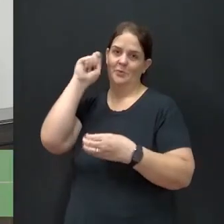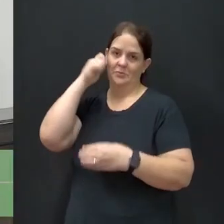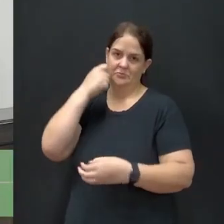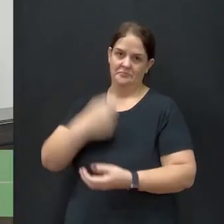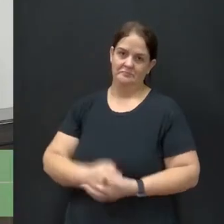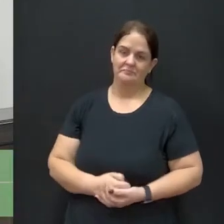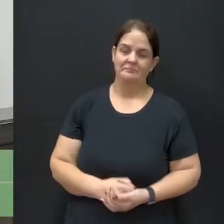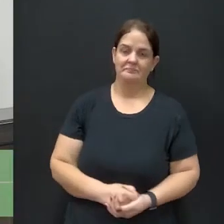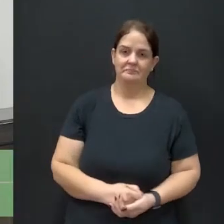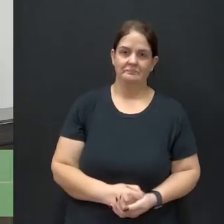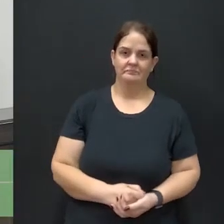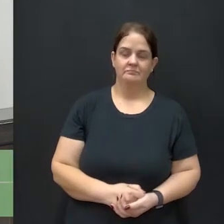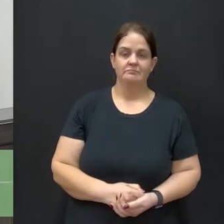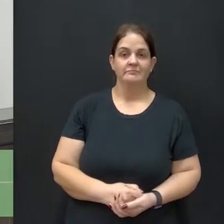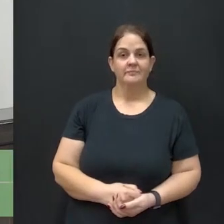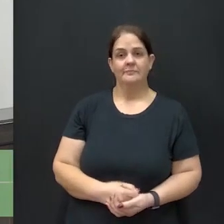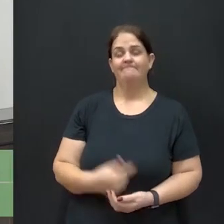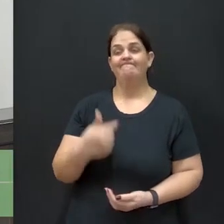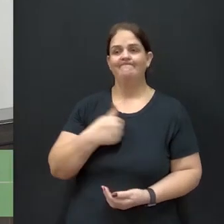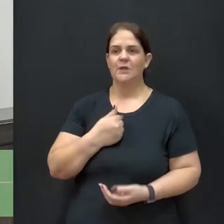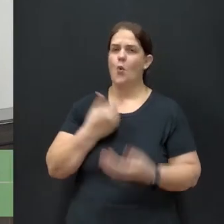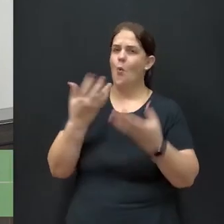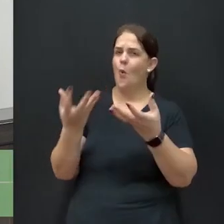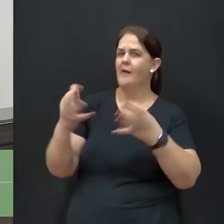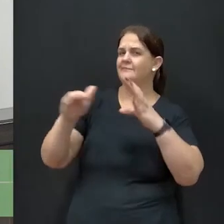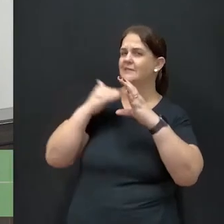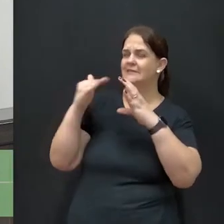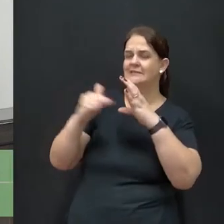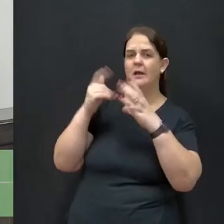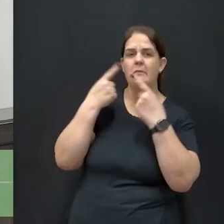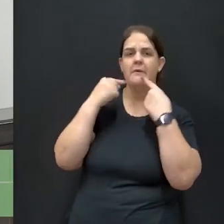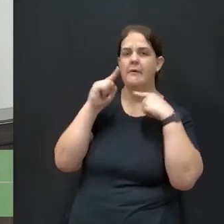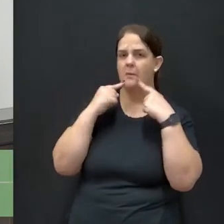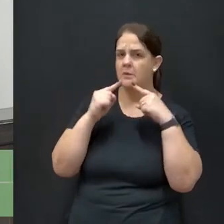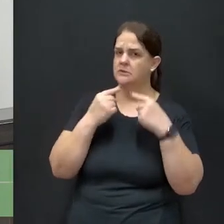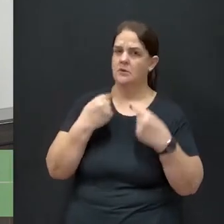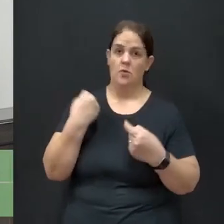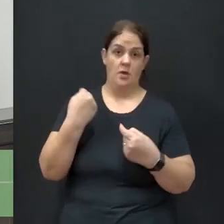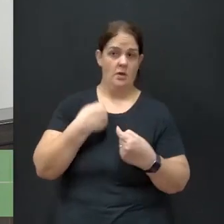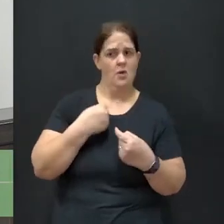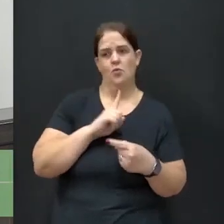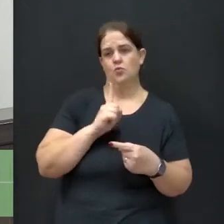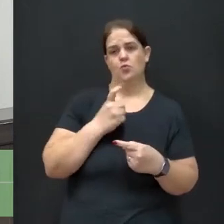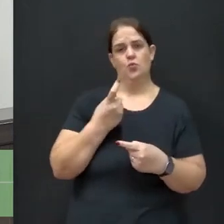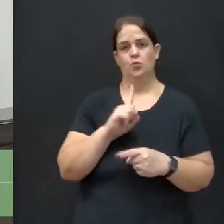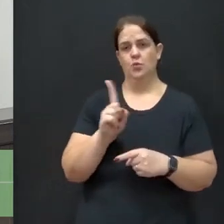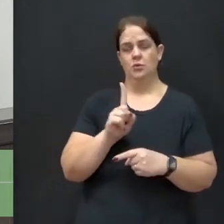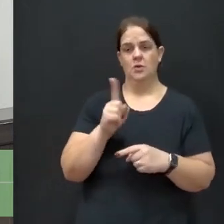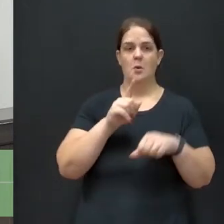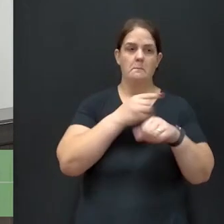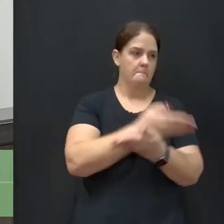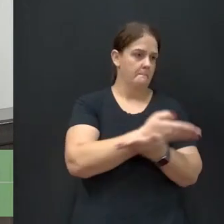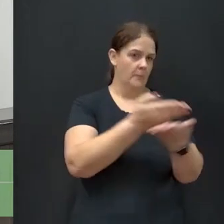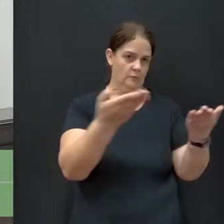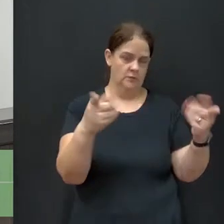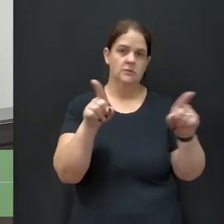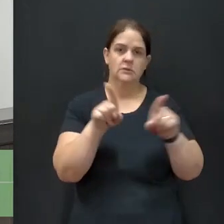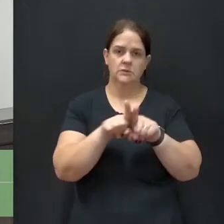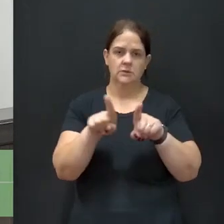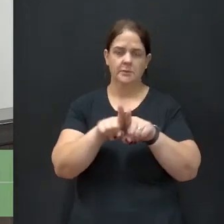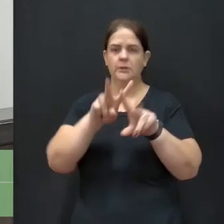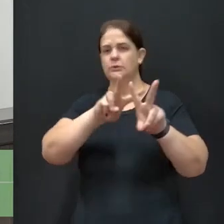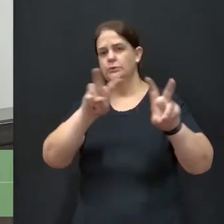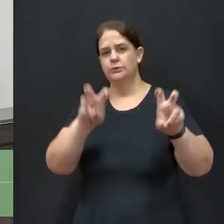Senhores, tenho recebido muitas reclamações, aliás, não só eu como todos vocês, é motivo de conversa na rede social, a